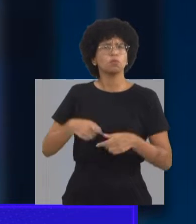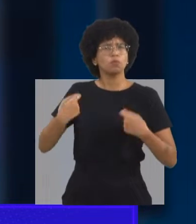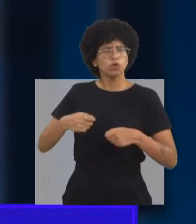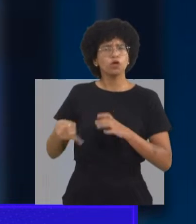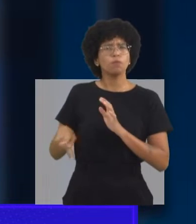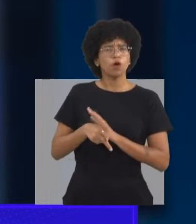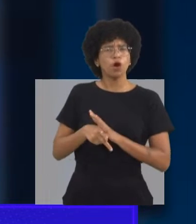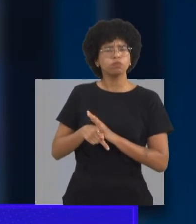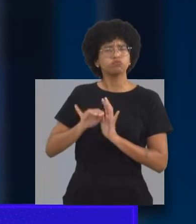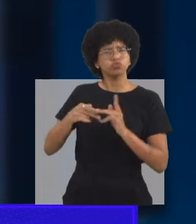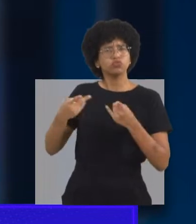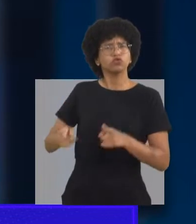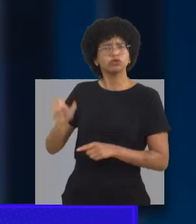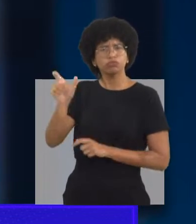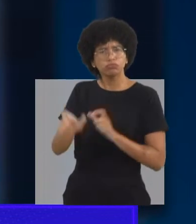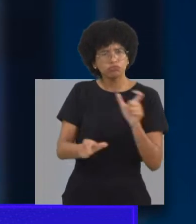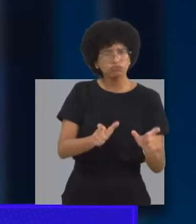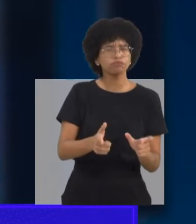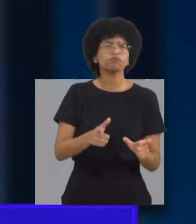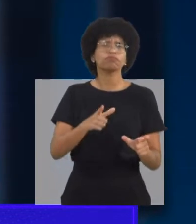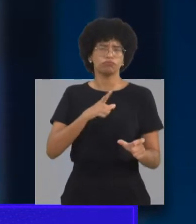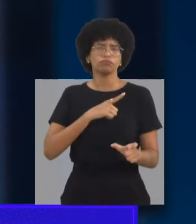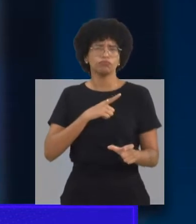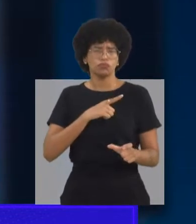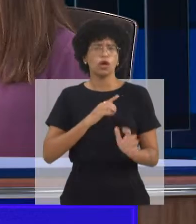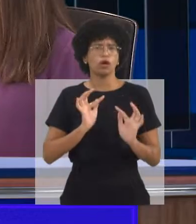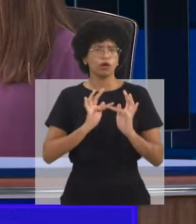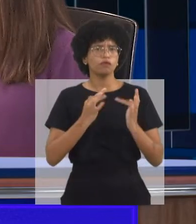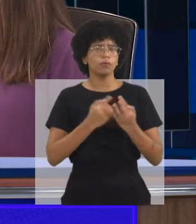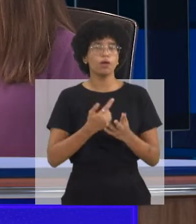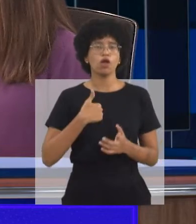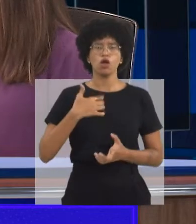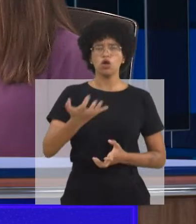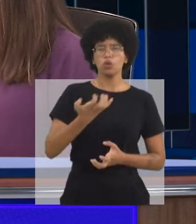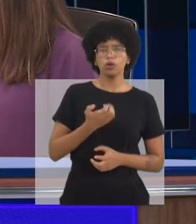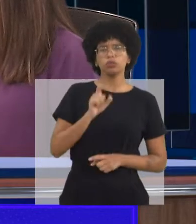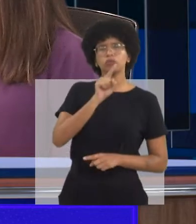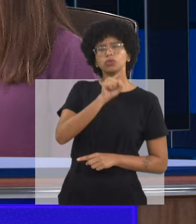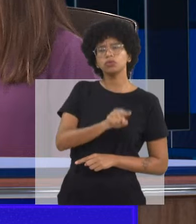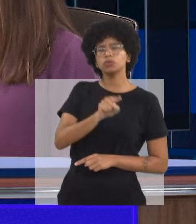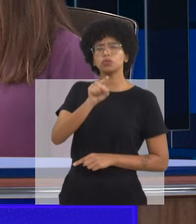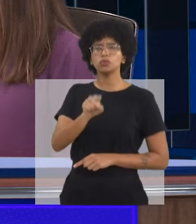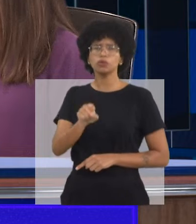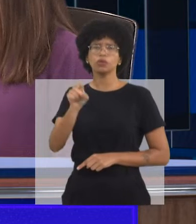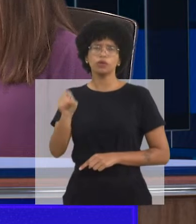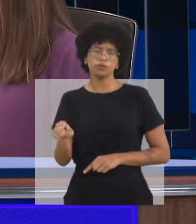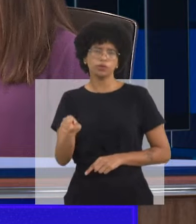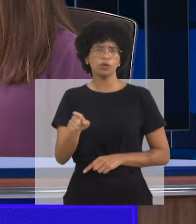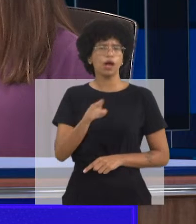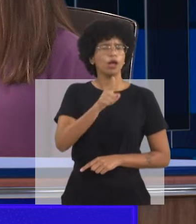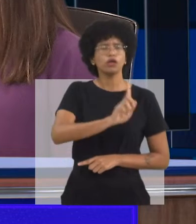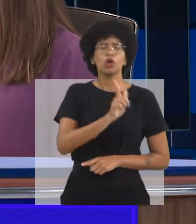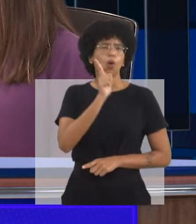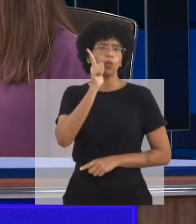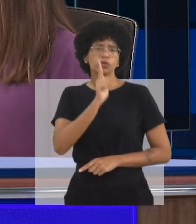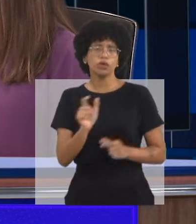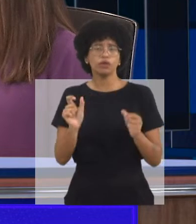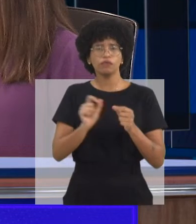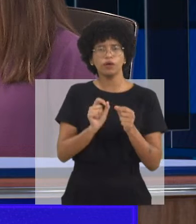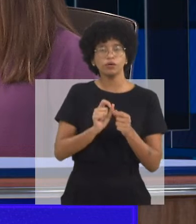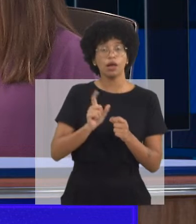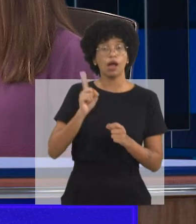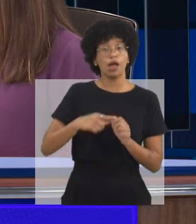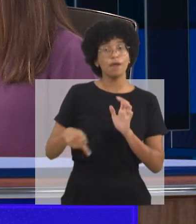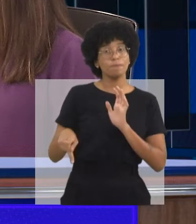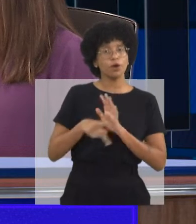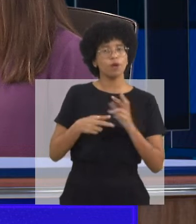desenvolvimento da criança. E esse entendimento, ele acontece natural? Tem famílias ainda